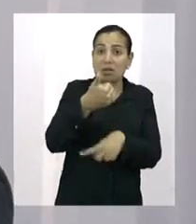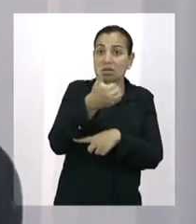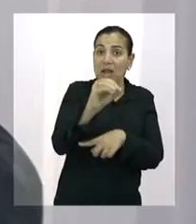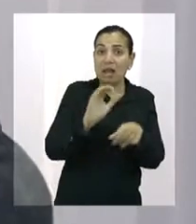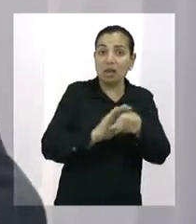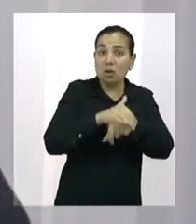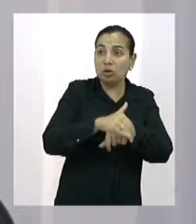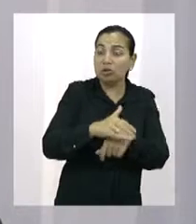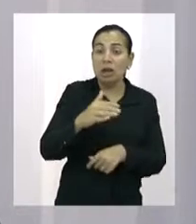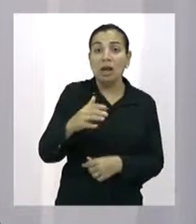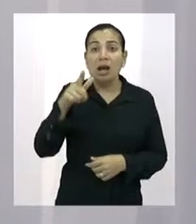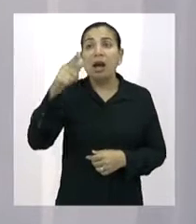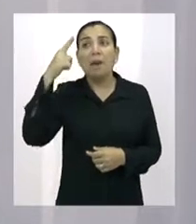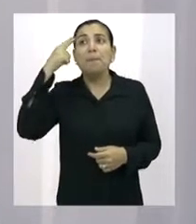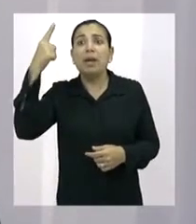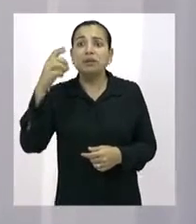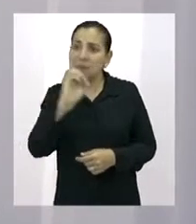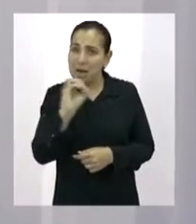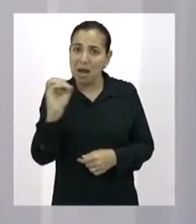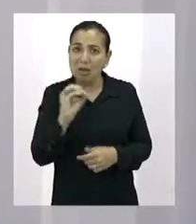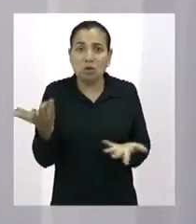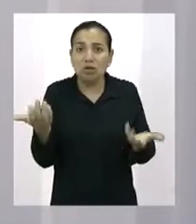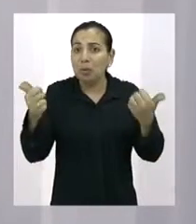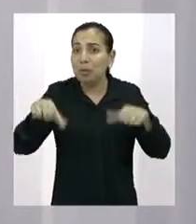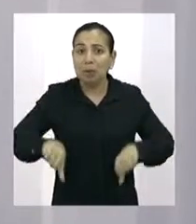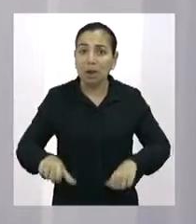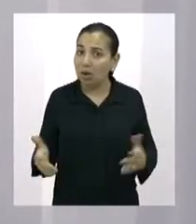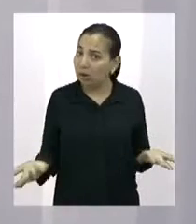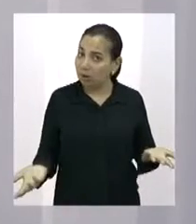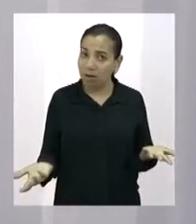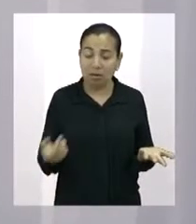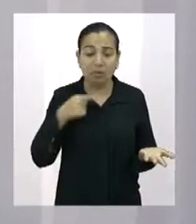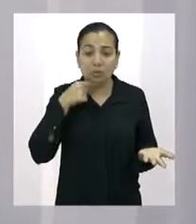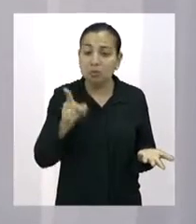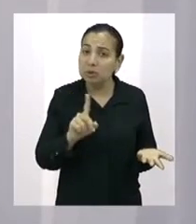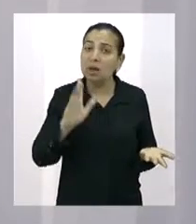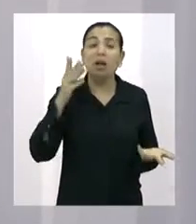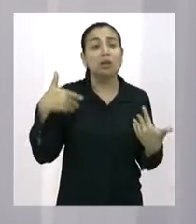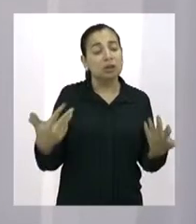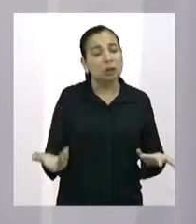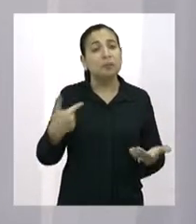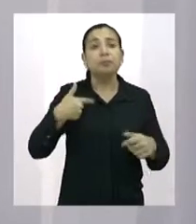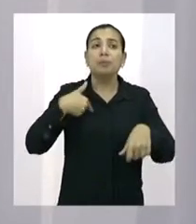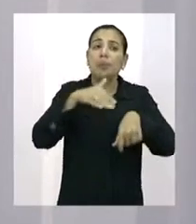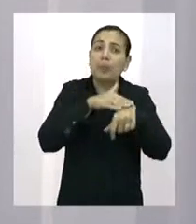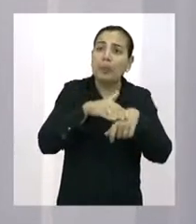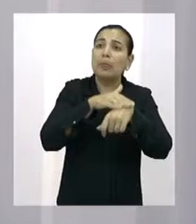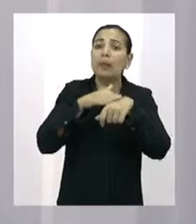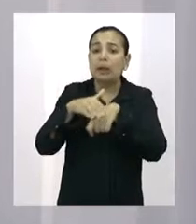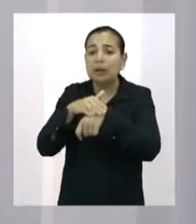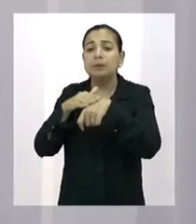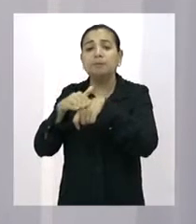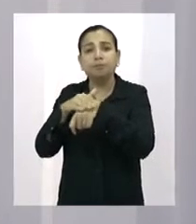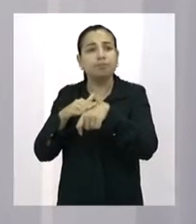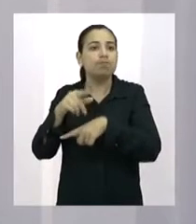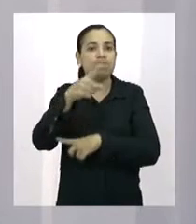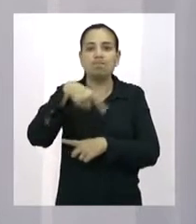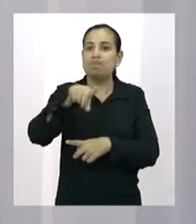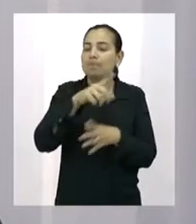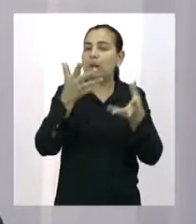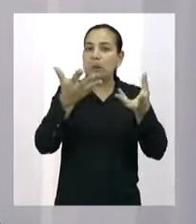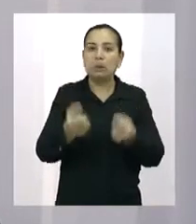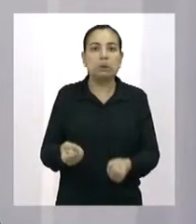visitei vários shops, visitei várias lojas do centro, conversei com os comerciários e eles estavam realmente indignados, indignados,